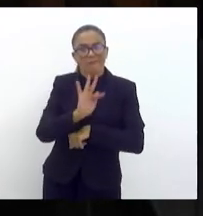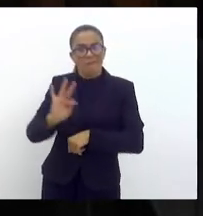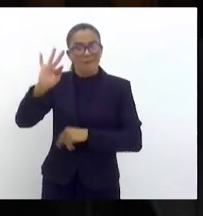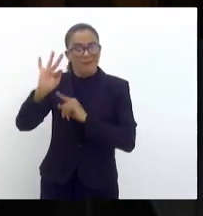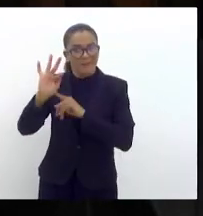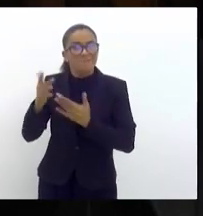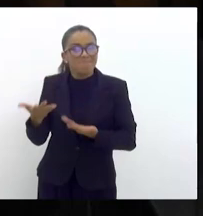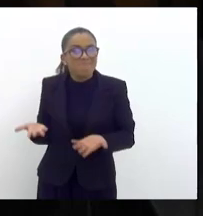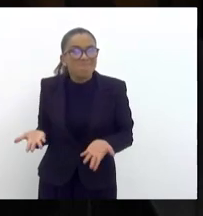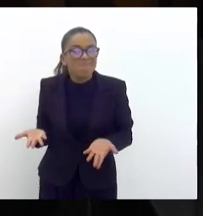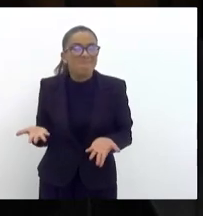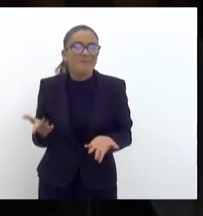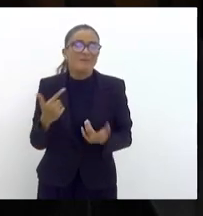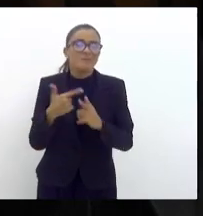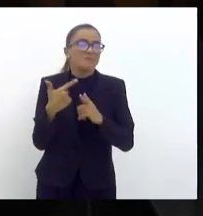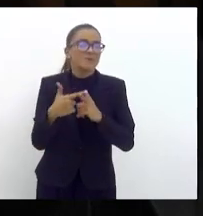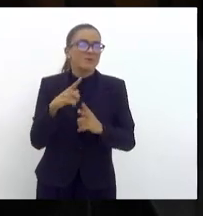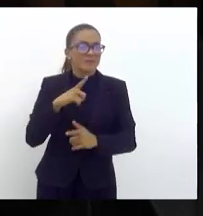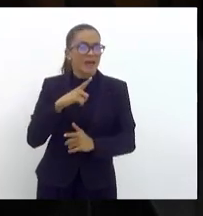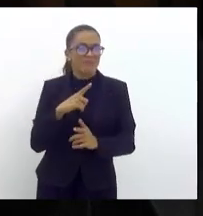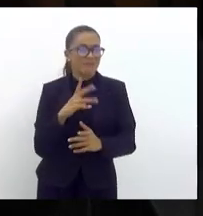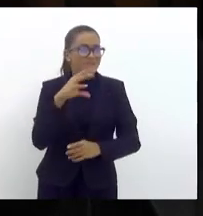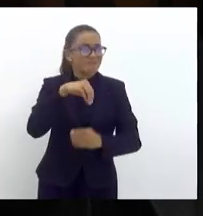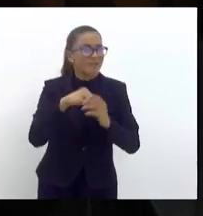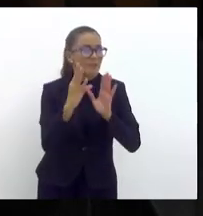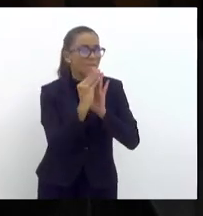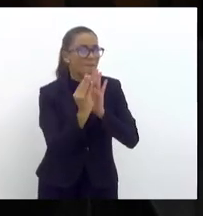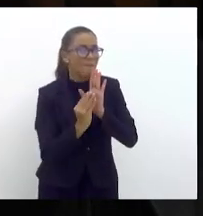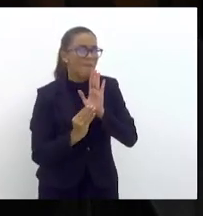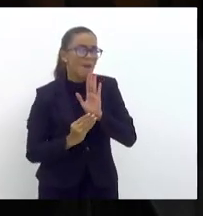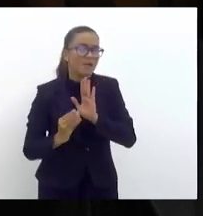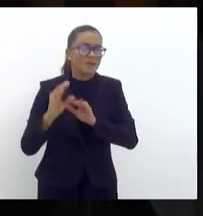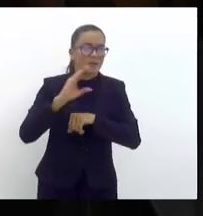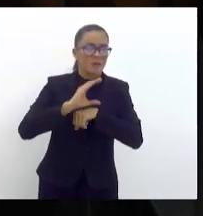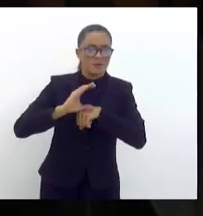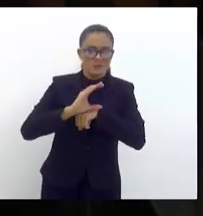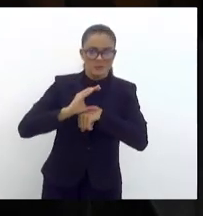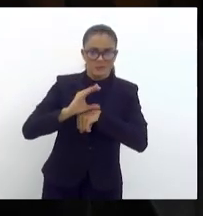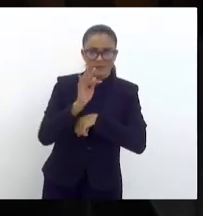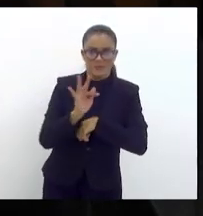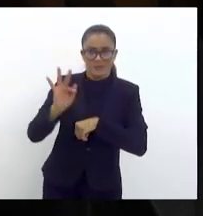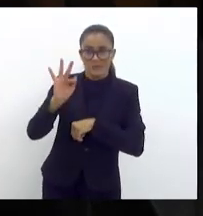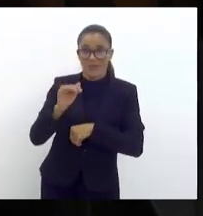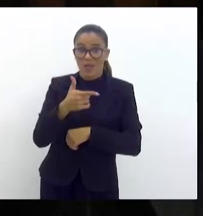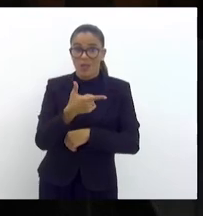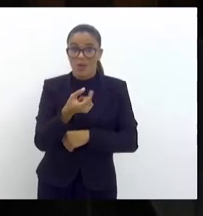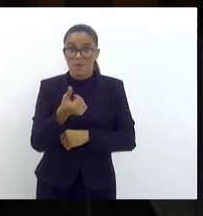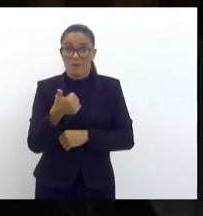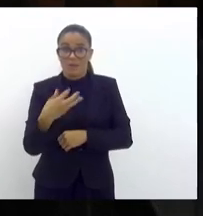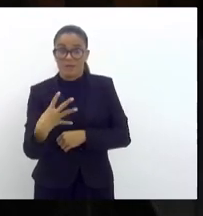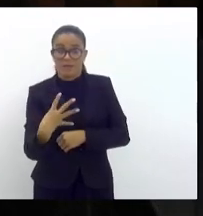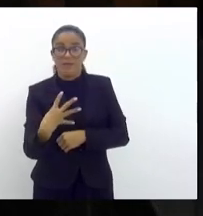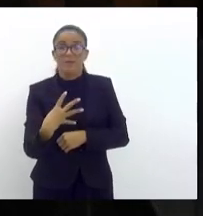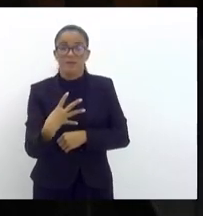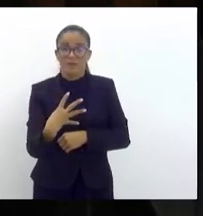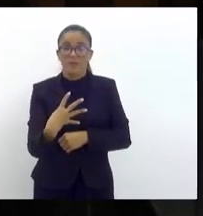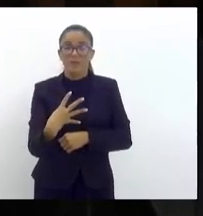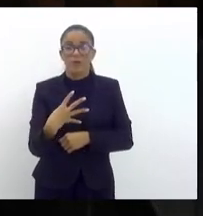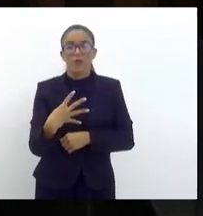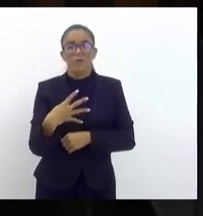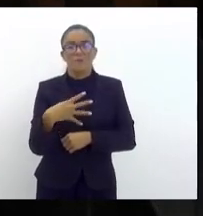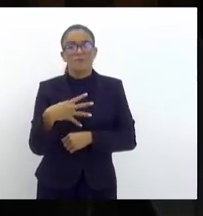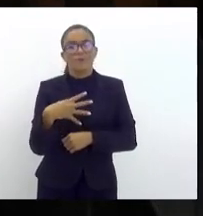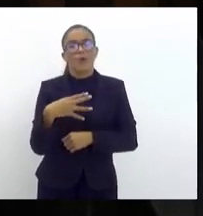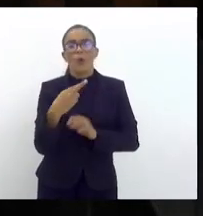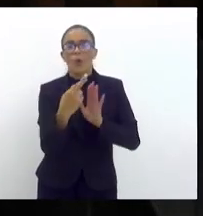até porque estava expresso na Constituição. em 2014, o nosso